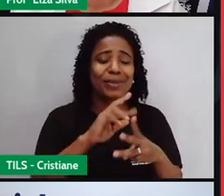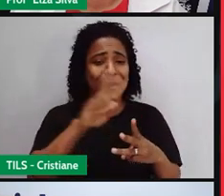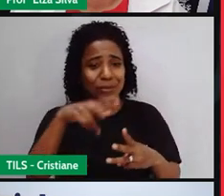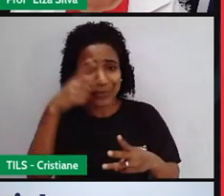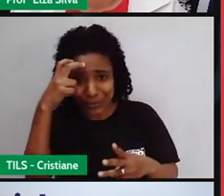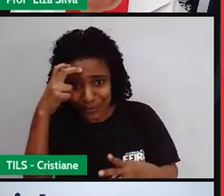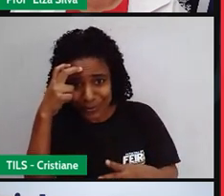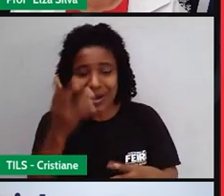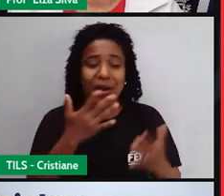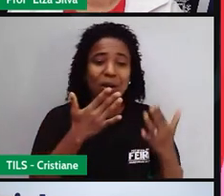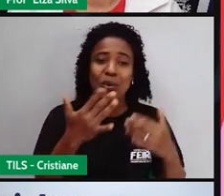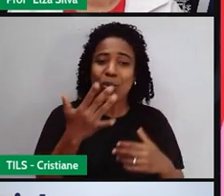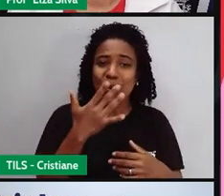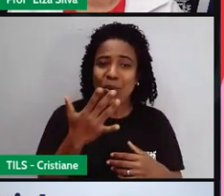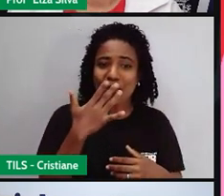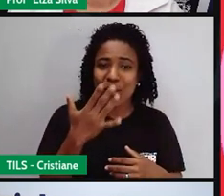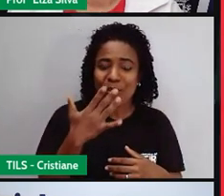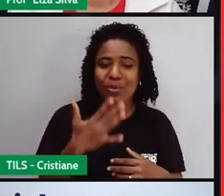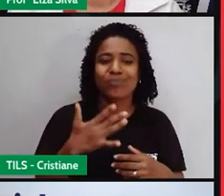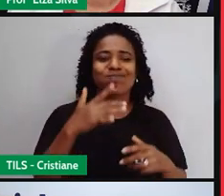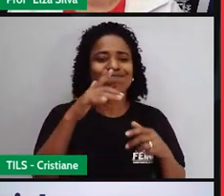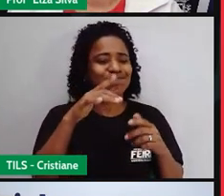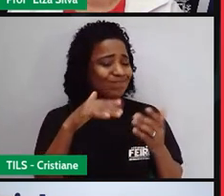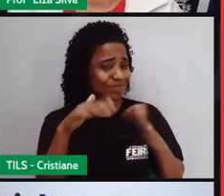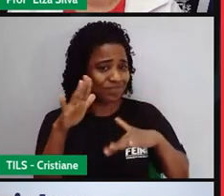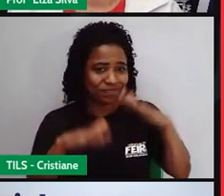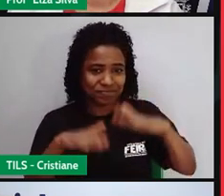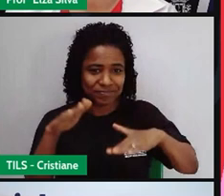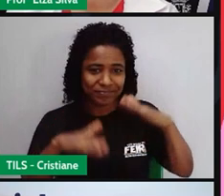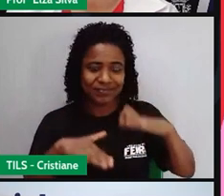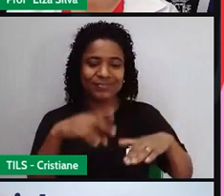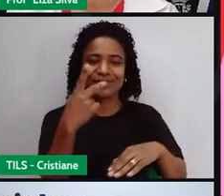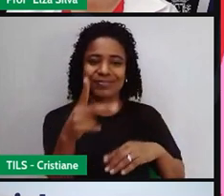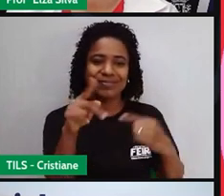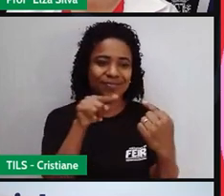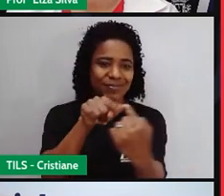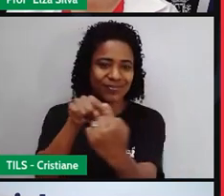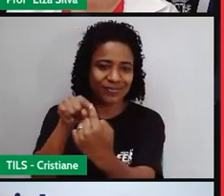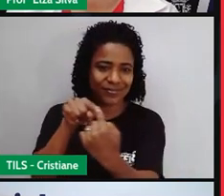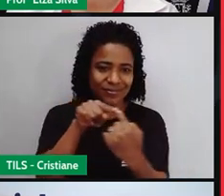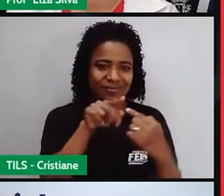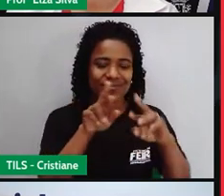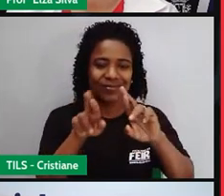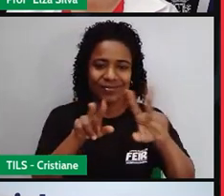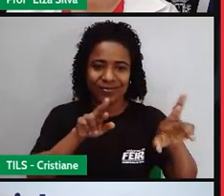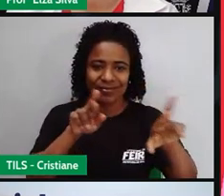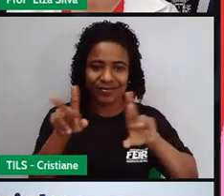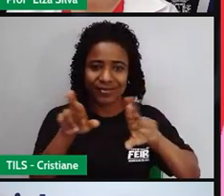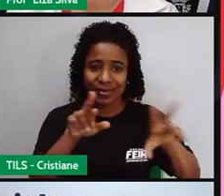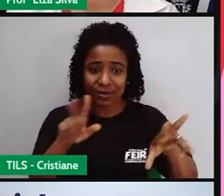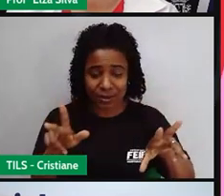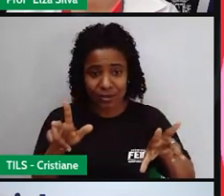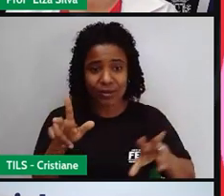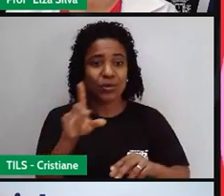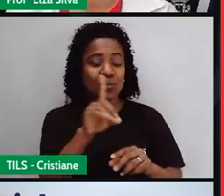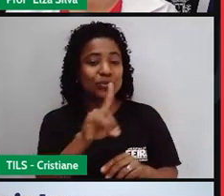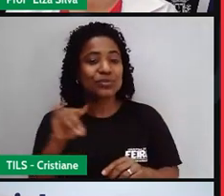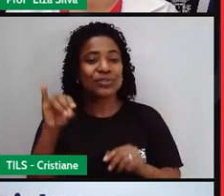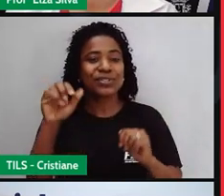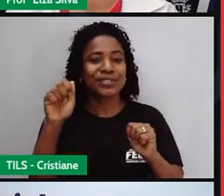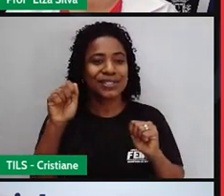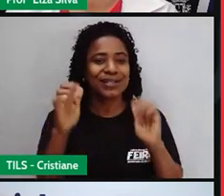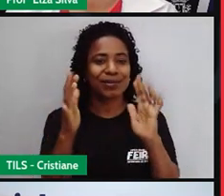com a sua realidade e com o seu contexto. E em alguns países a gente viu também que isso pode ser chamado de Dia do Amigo.